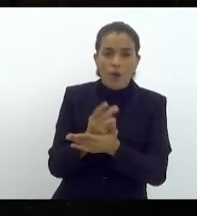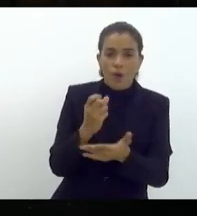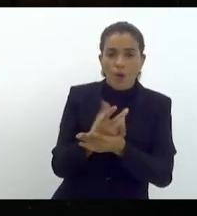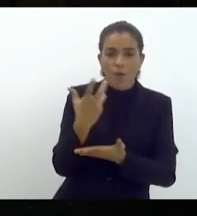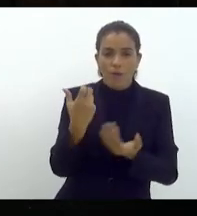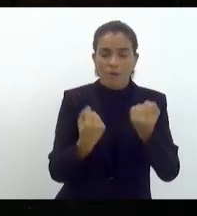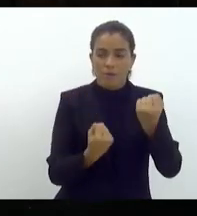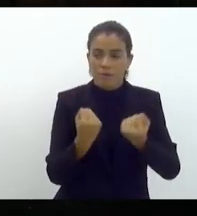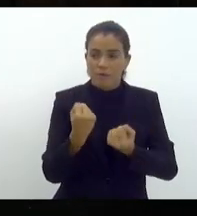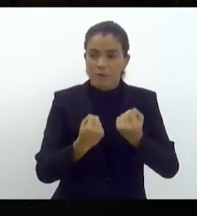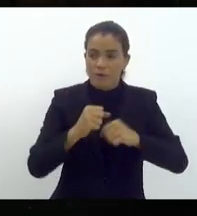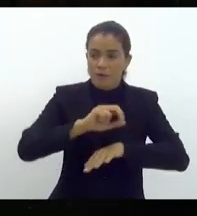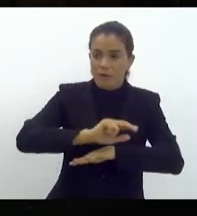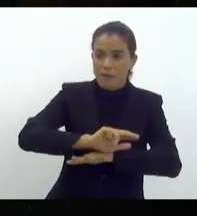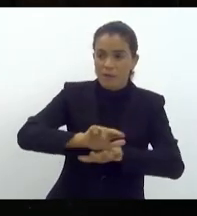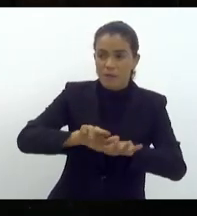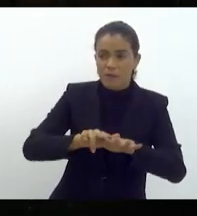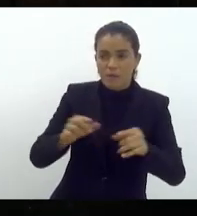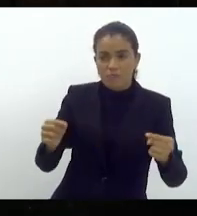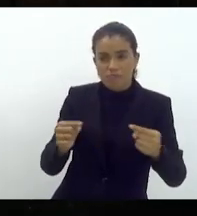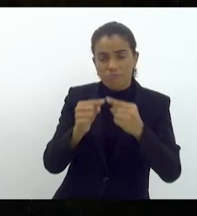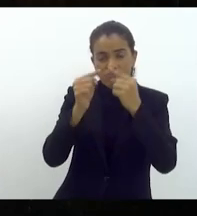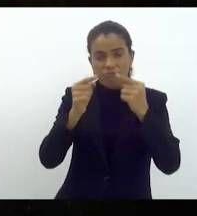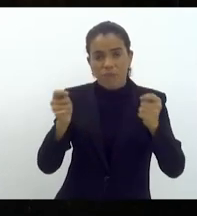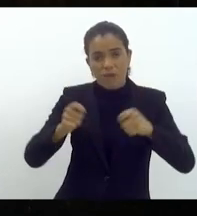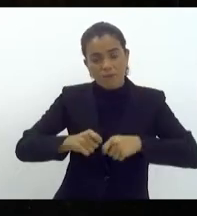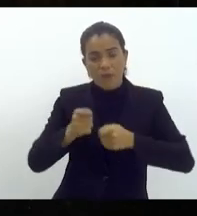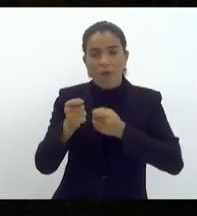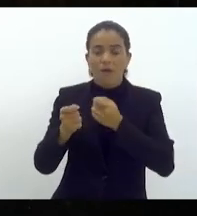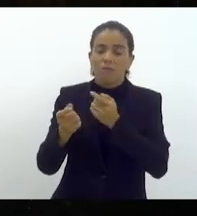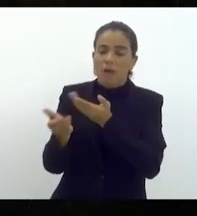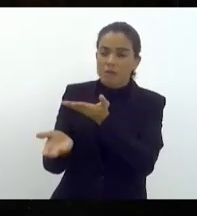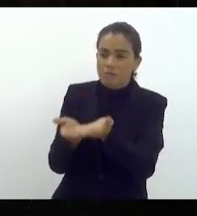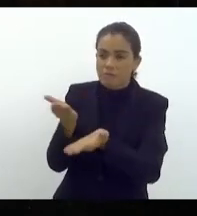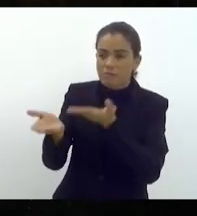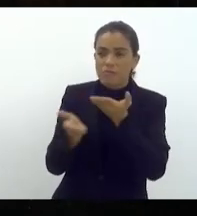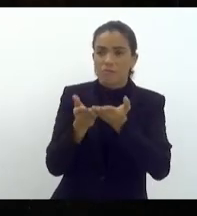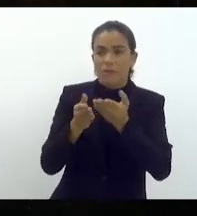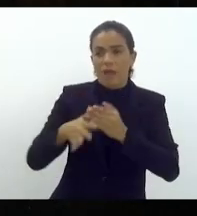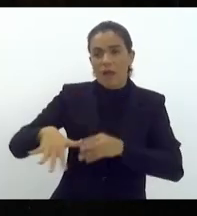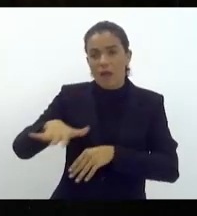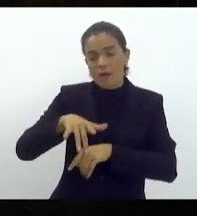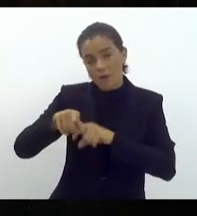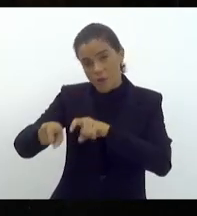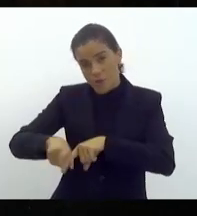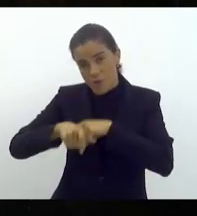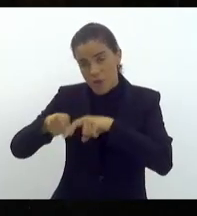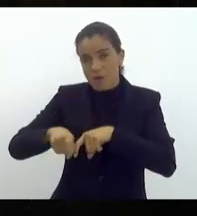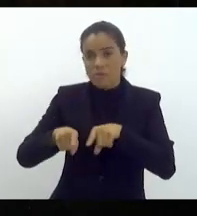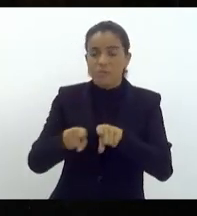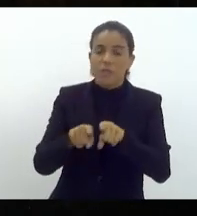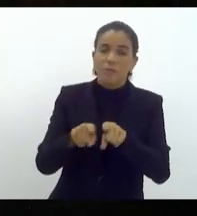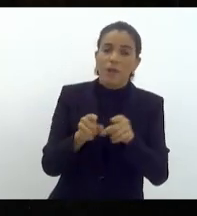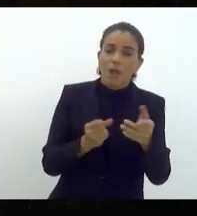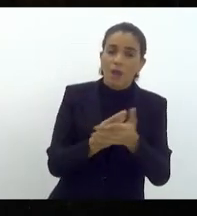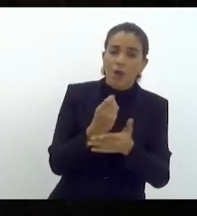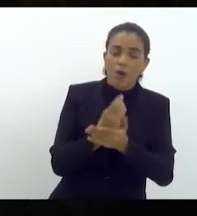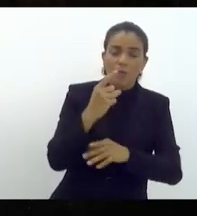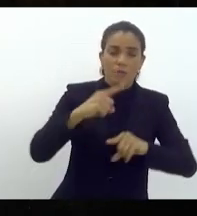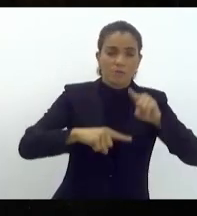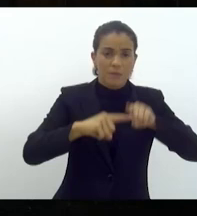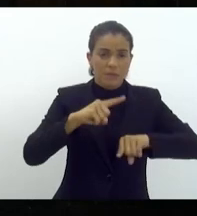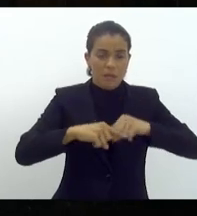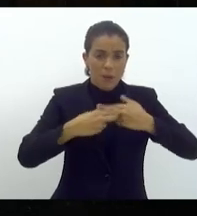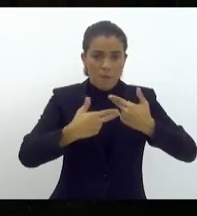compatíveis e suficientes para atendimento às zonas rurais do nosso Estado, aquisição de material e